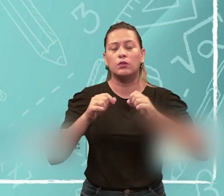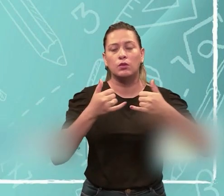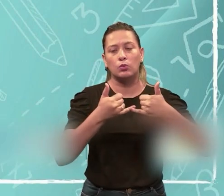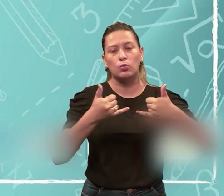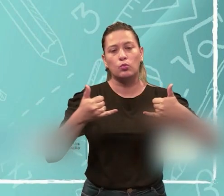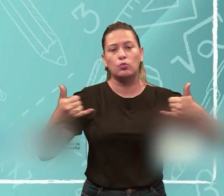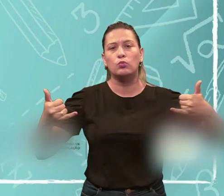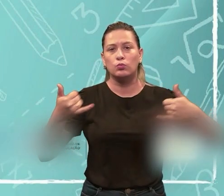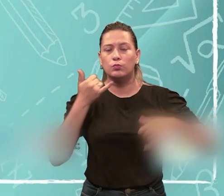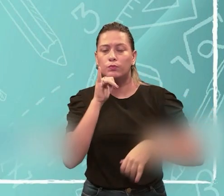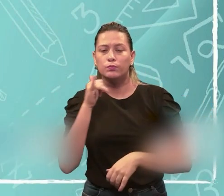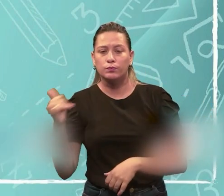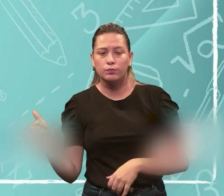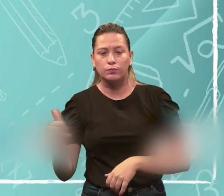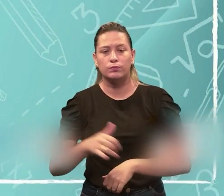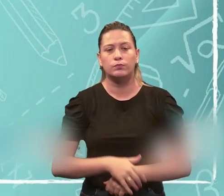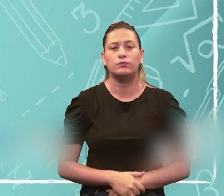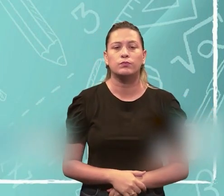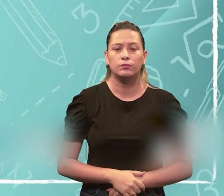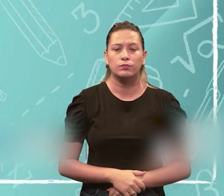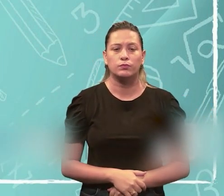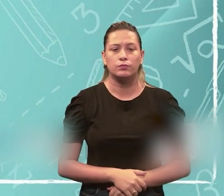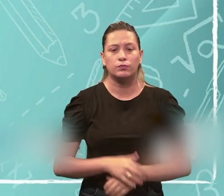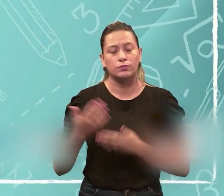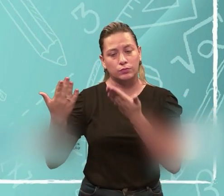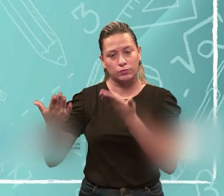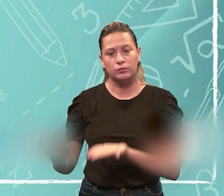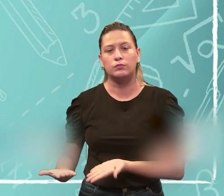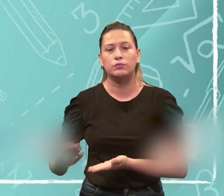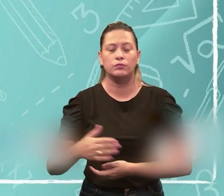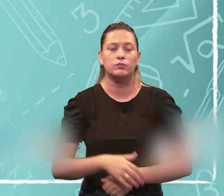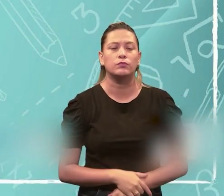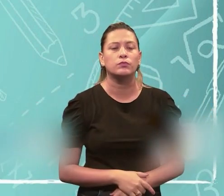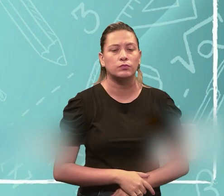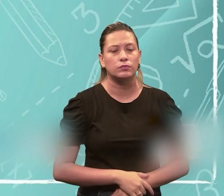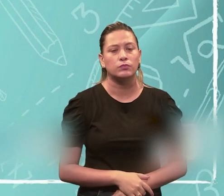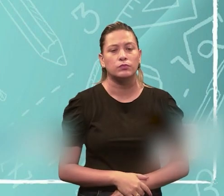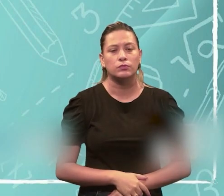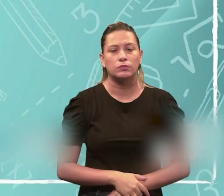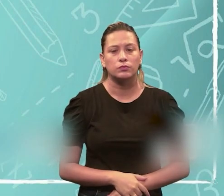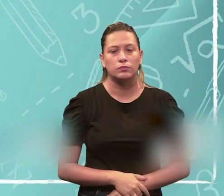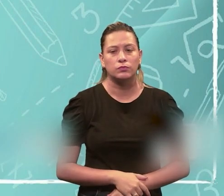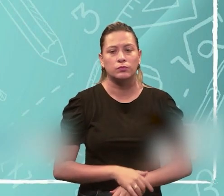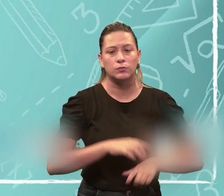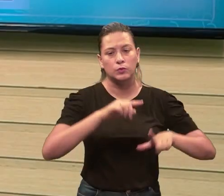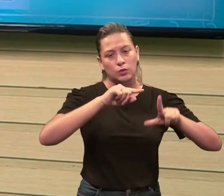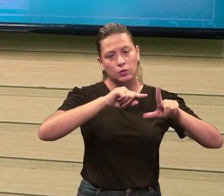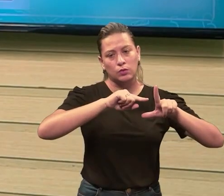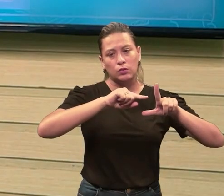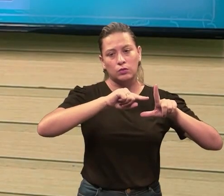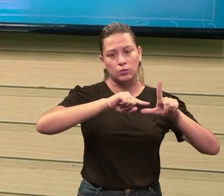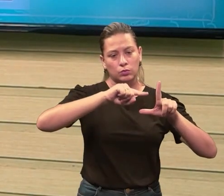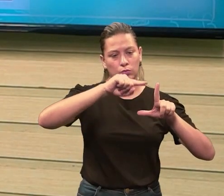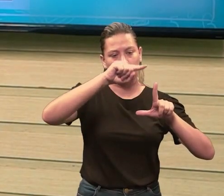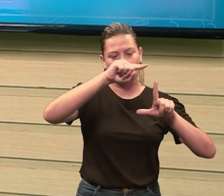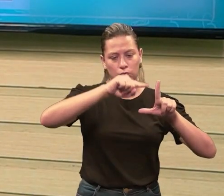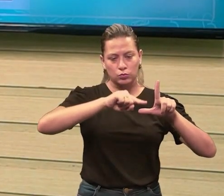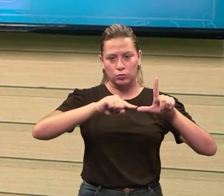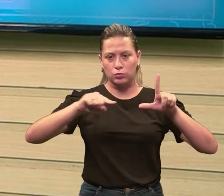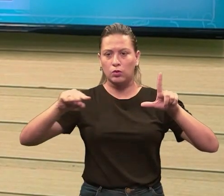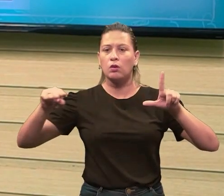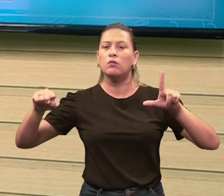através dos condutores elétricos, né? Então, aqui a gente tem um diagrama, né, que representa, então, geralmente essa